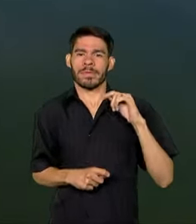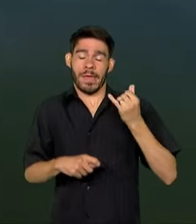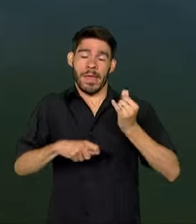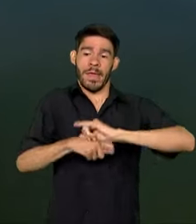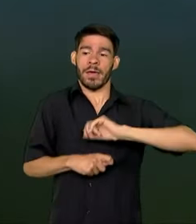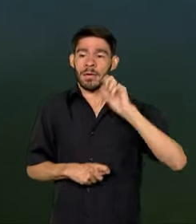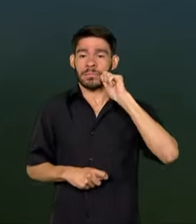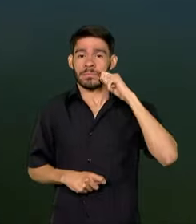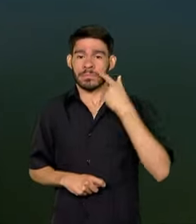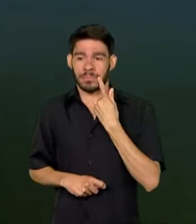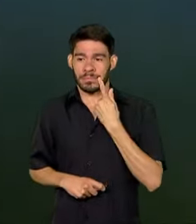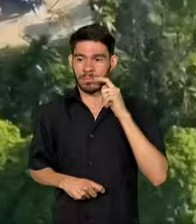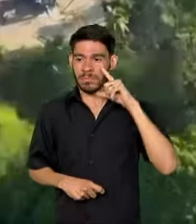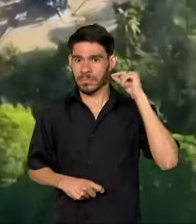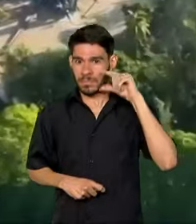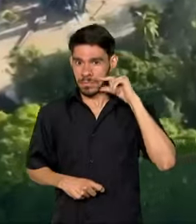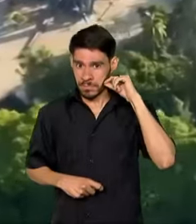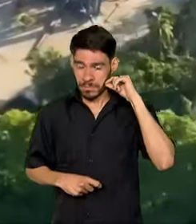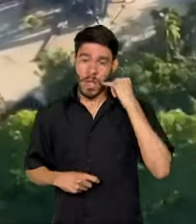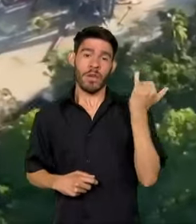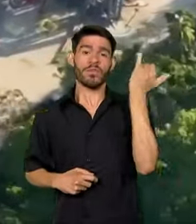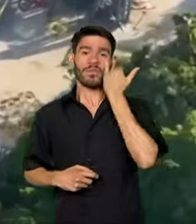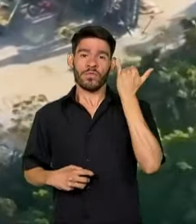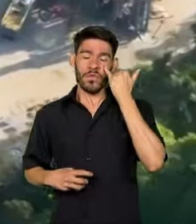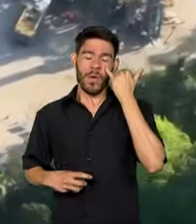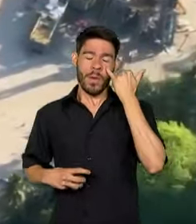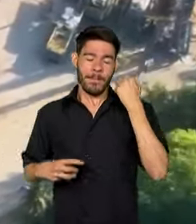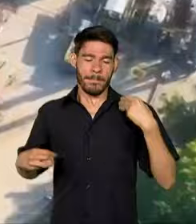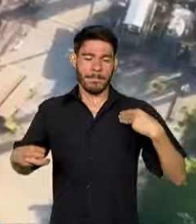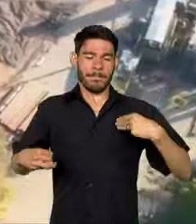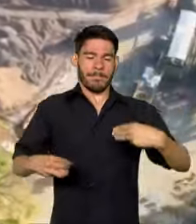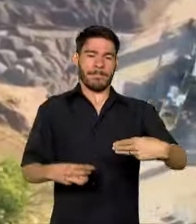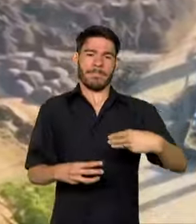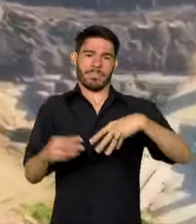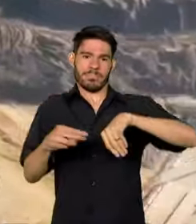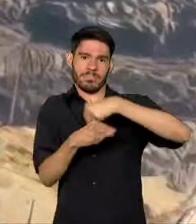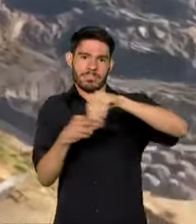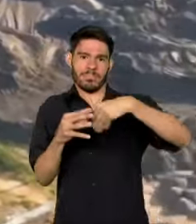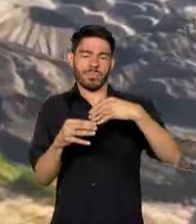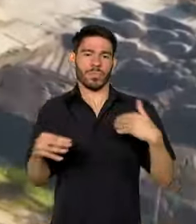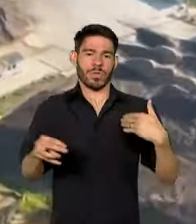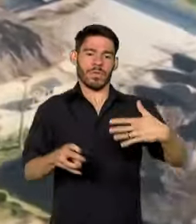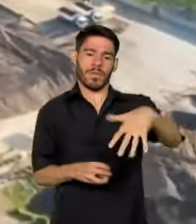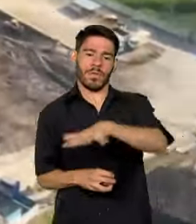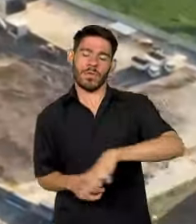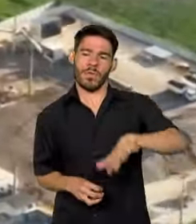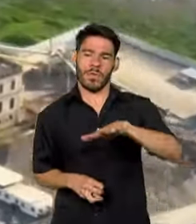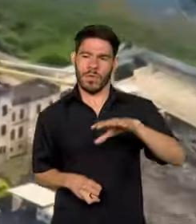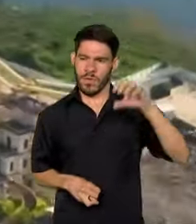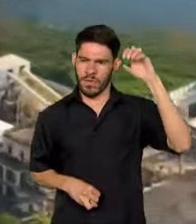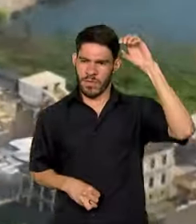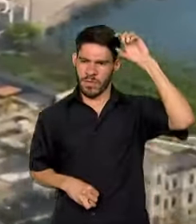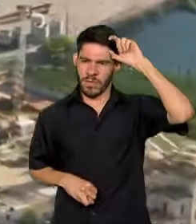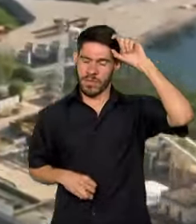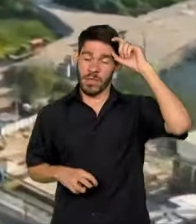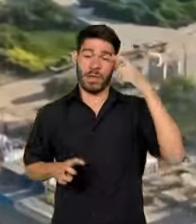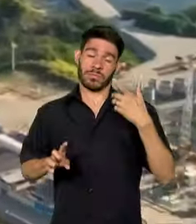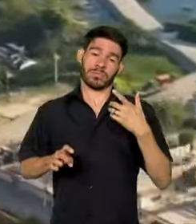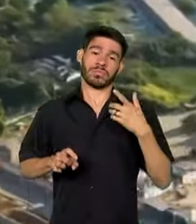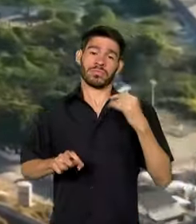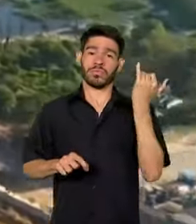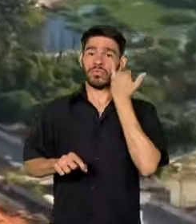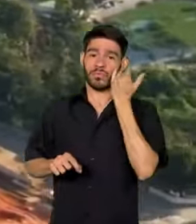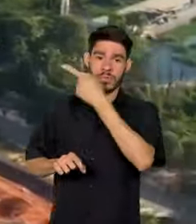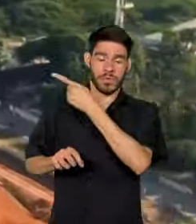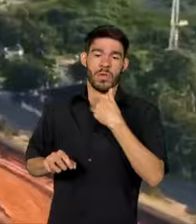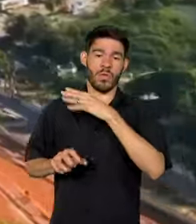capital de Alagoas. A informação é do ministro da Integração e do Desenvolvimento Regional, Valdez Góes. Segundo ele, o governo